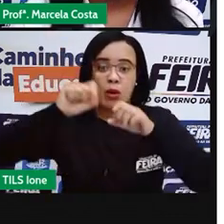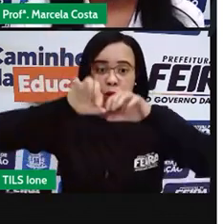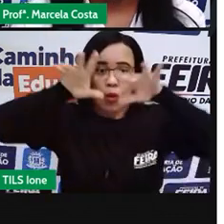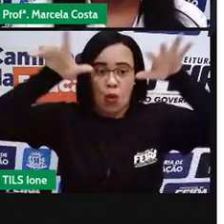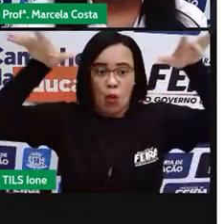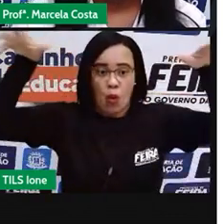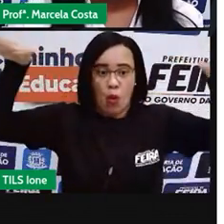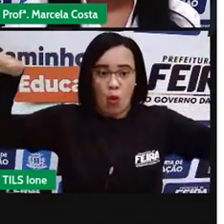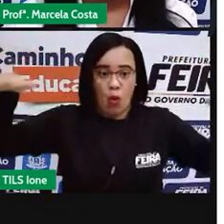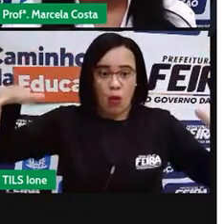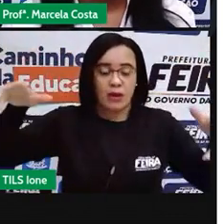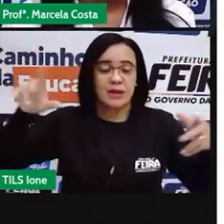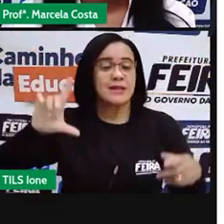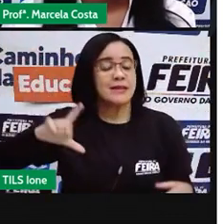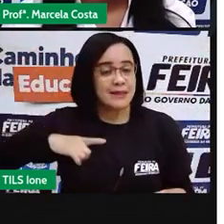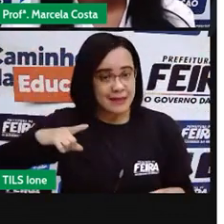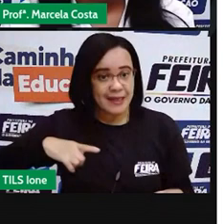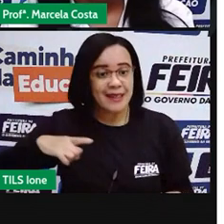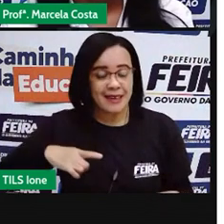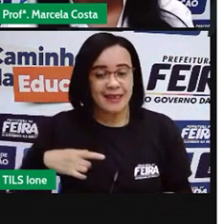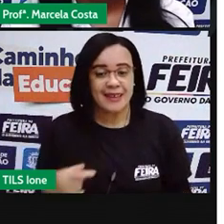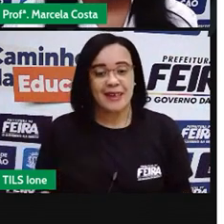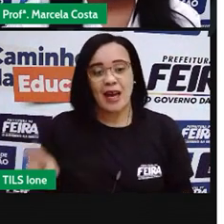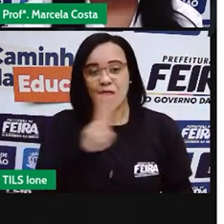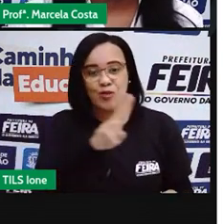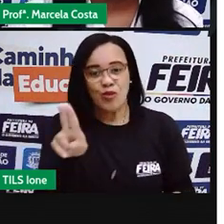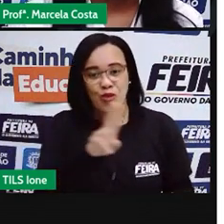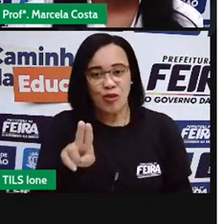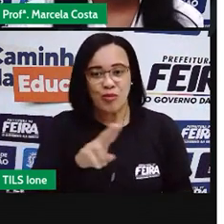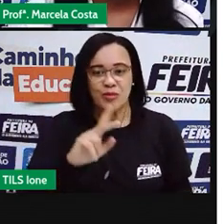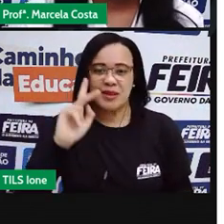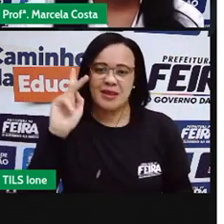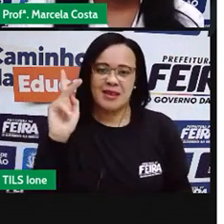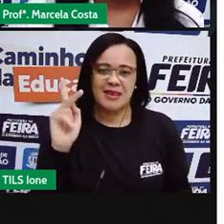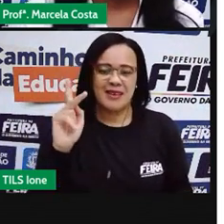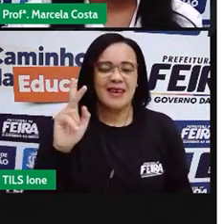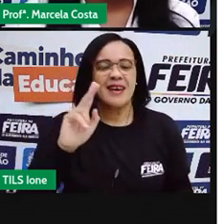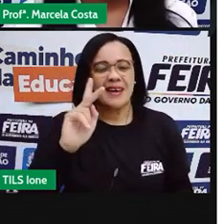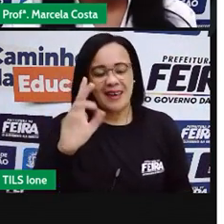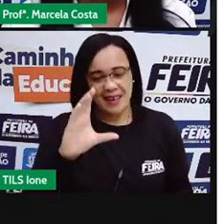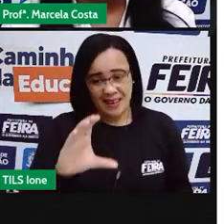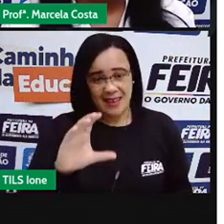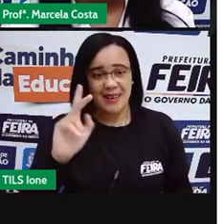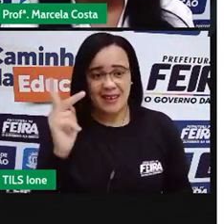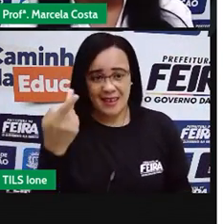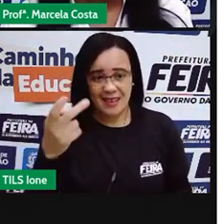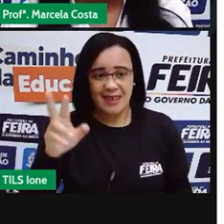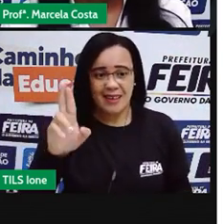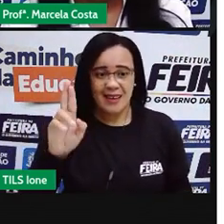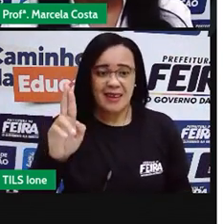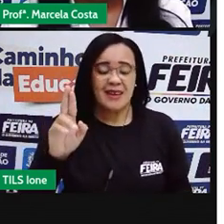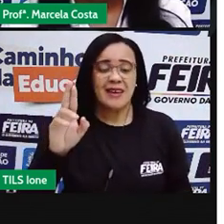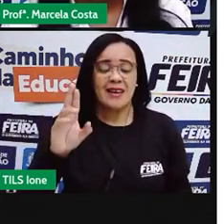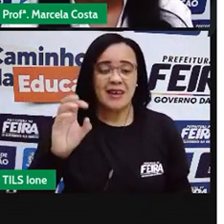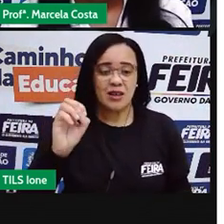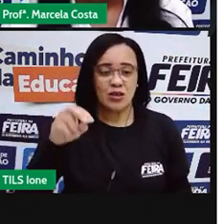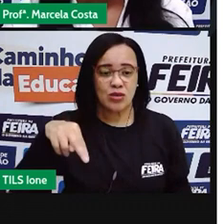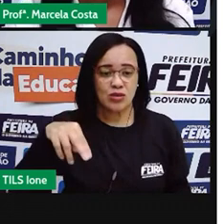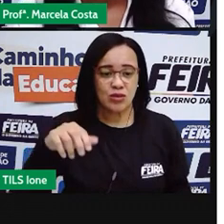chamada popularmente de chorona, mas na reportagem a gente vai ver que árvore é esta. Tá certo?